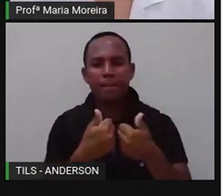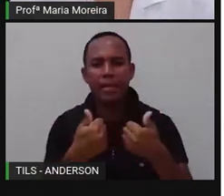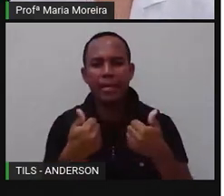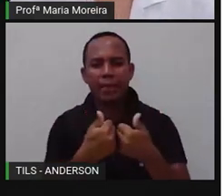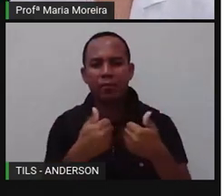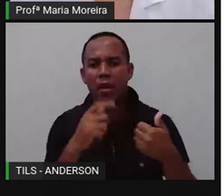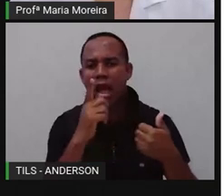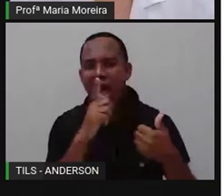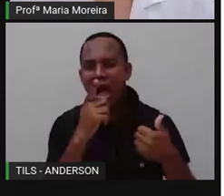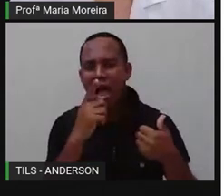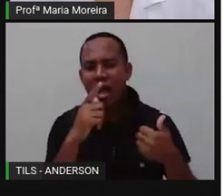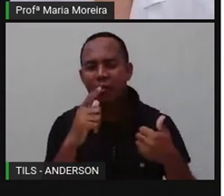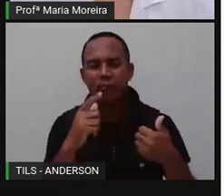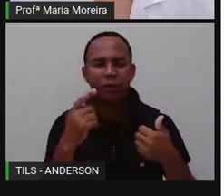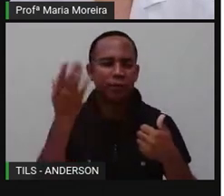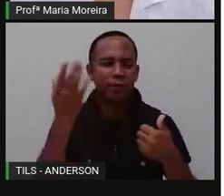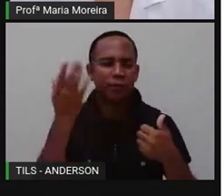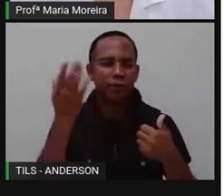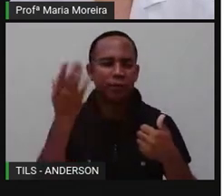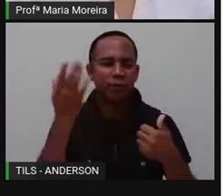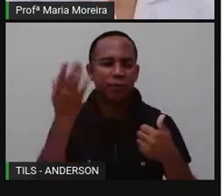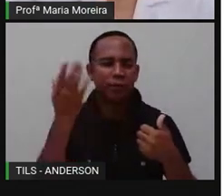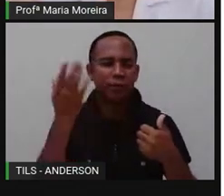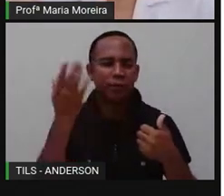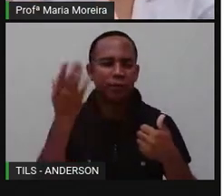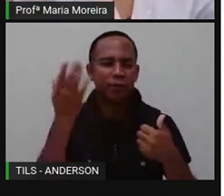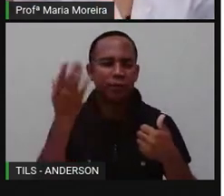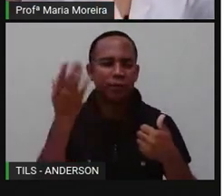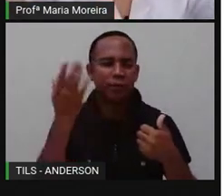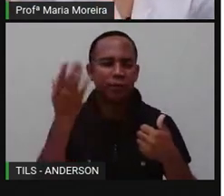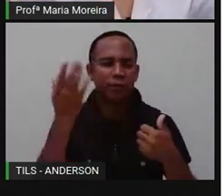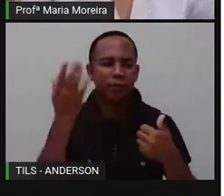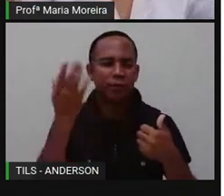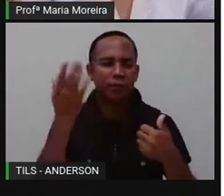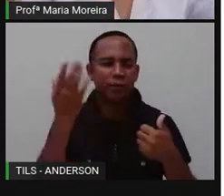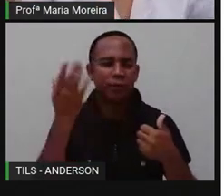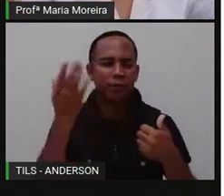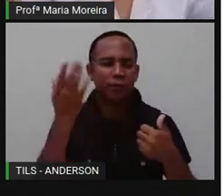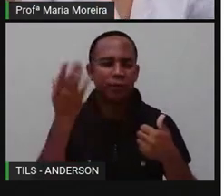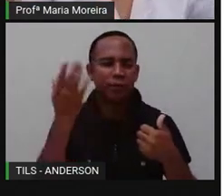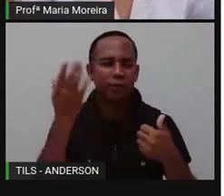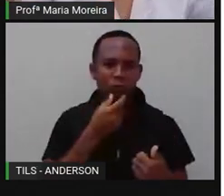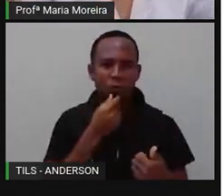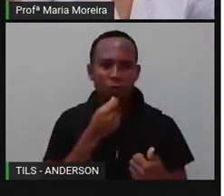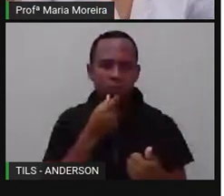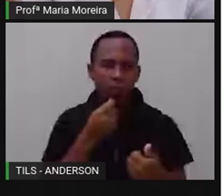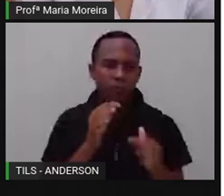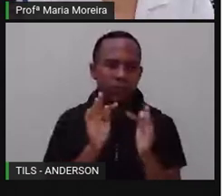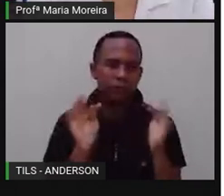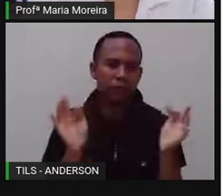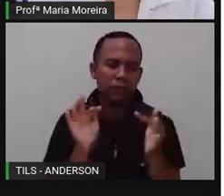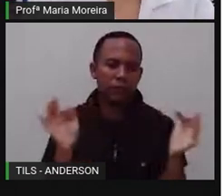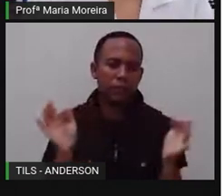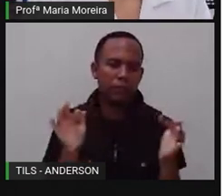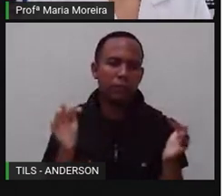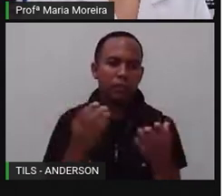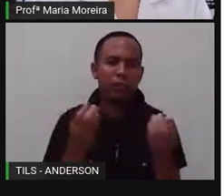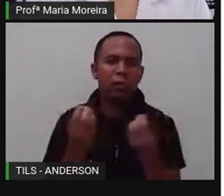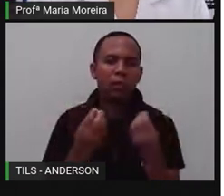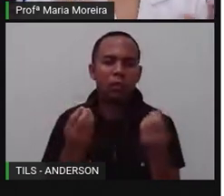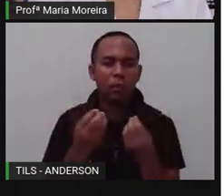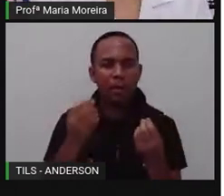precioso. Então, nos primórdios da humanidade, lá na época dos homens das cavernas, eu trouxe um exemplo porque ela não encontrou uma imagem